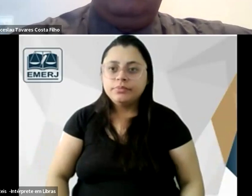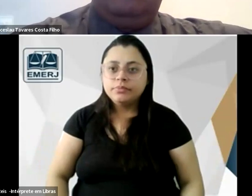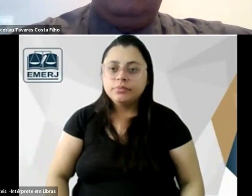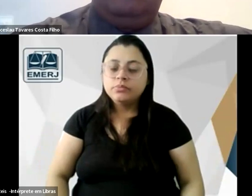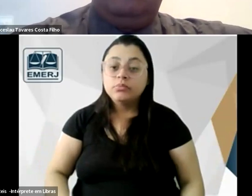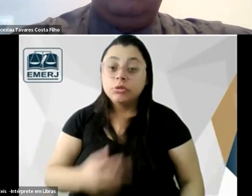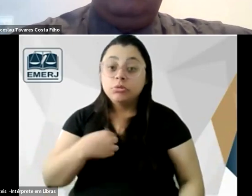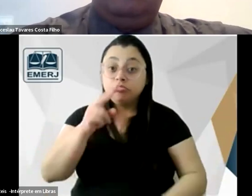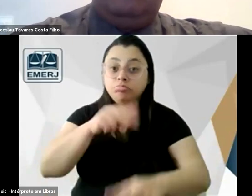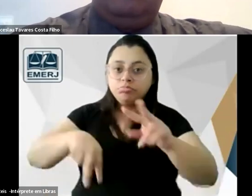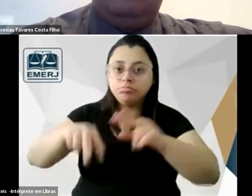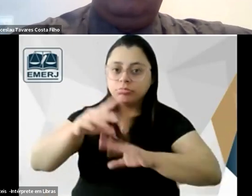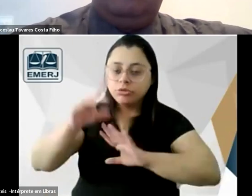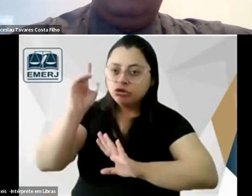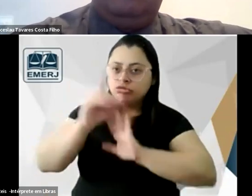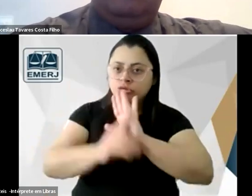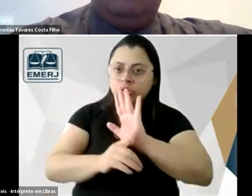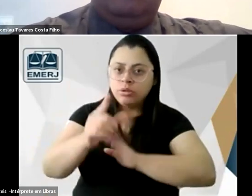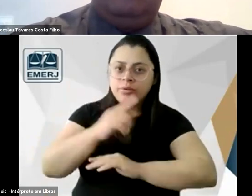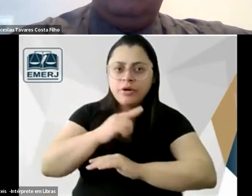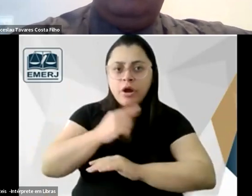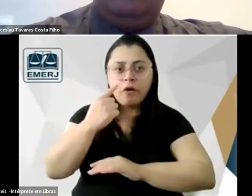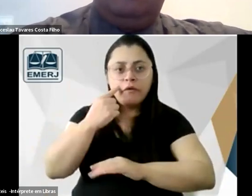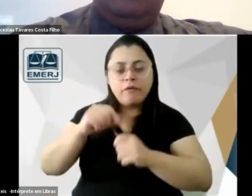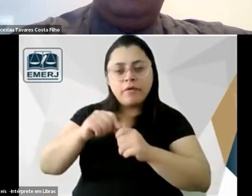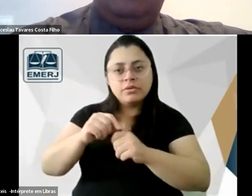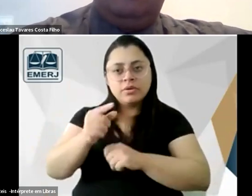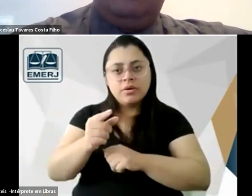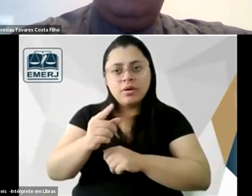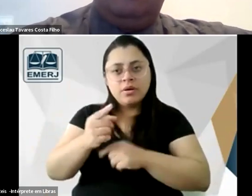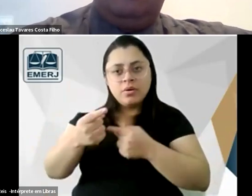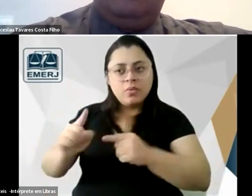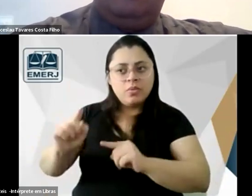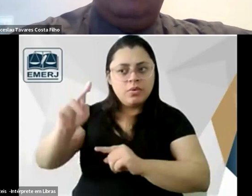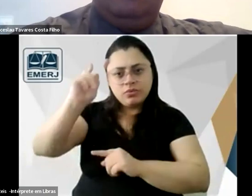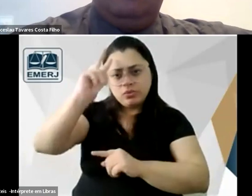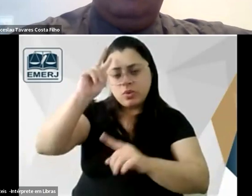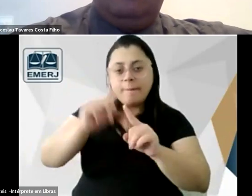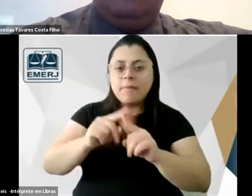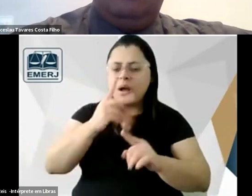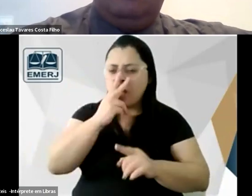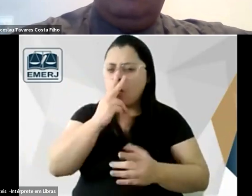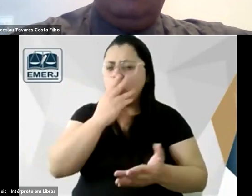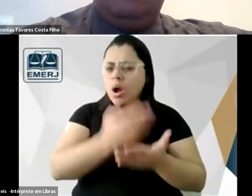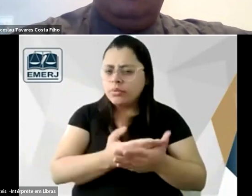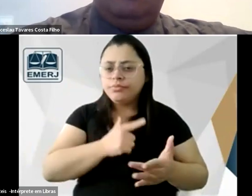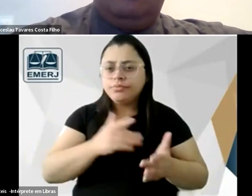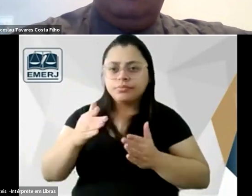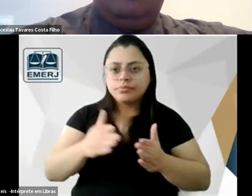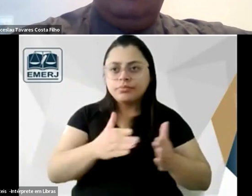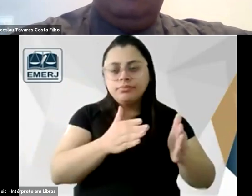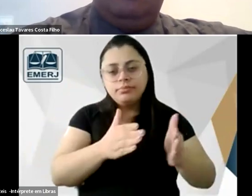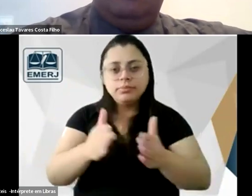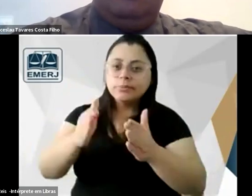direito eu vou fazer uma coisa anti-histórica mas eu acho que ele caminharia para algo mais